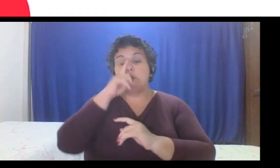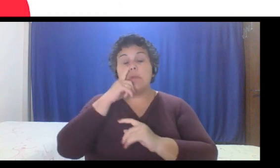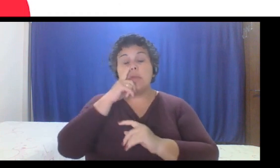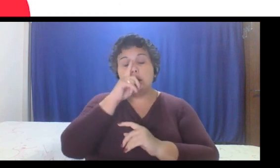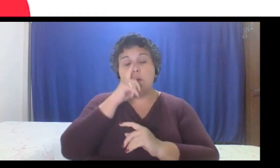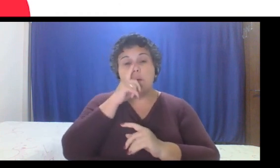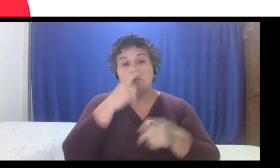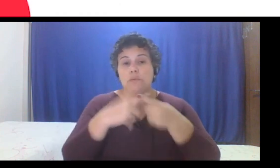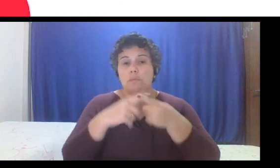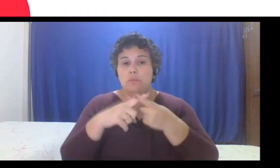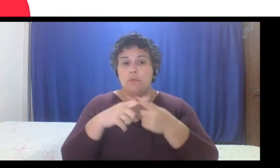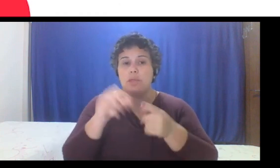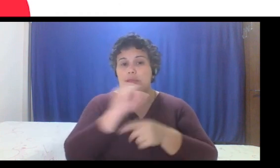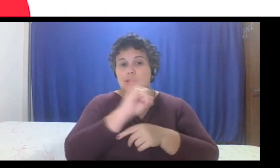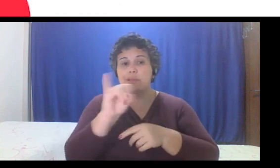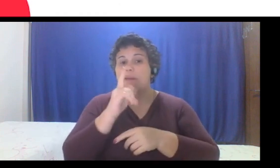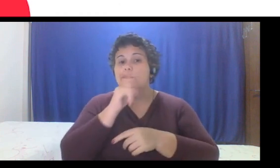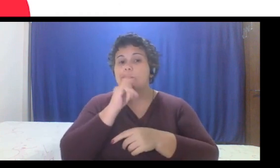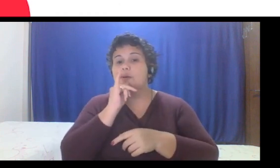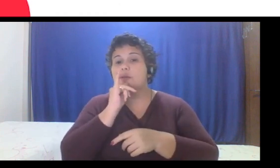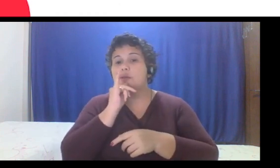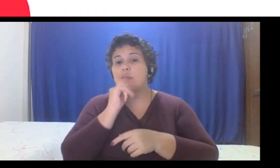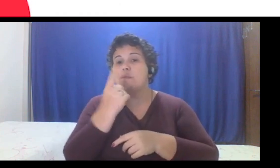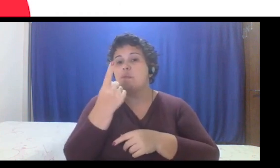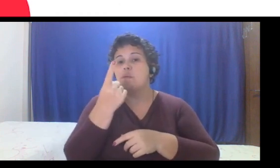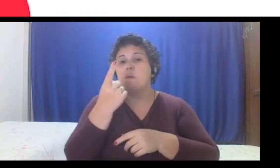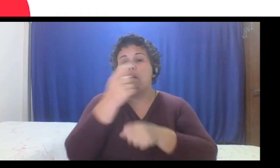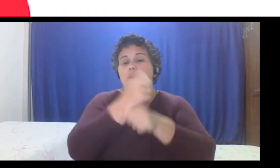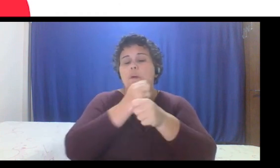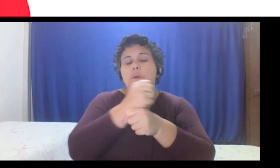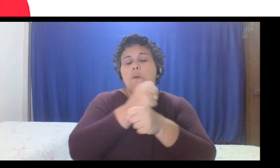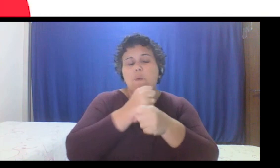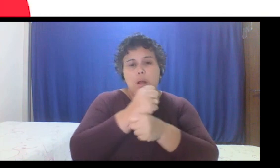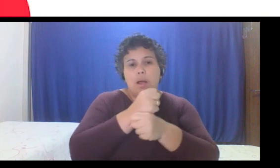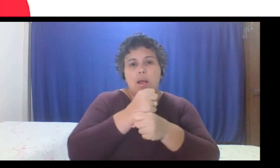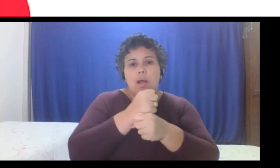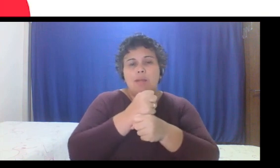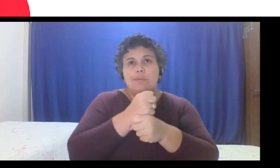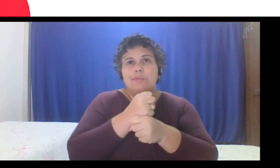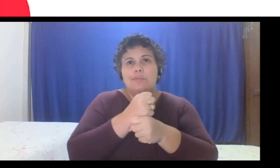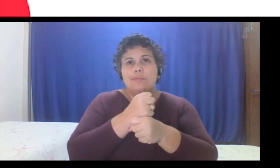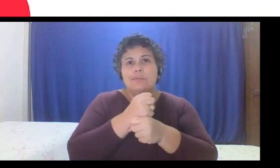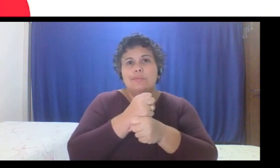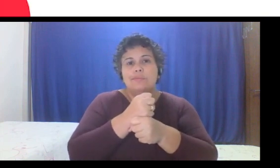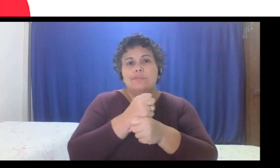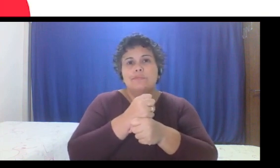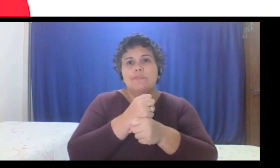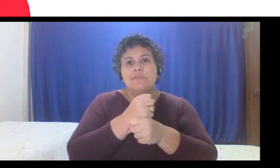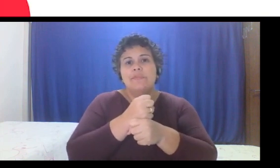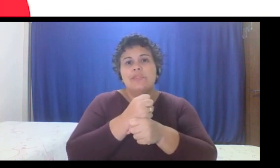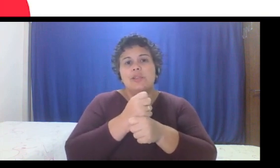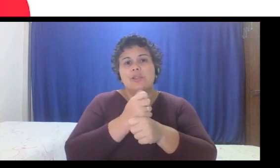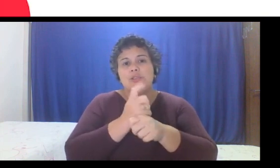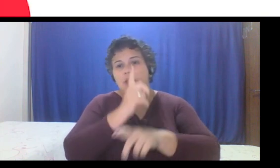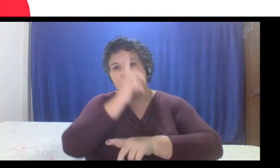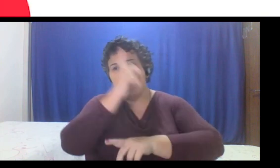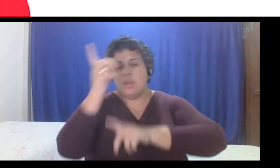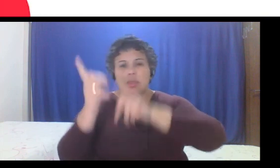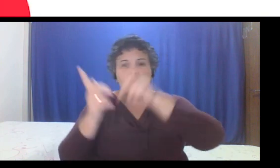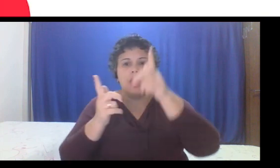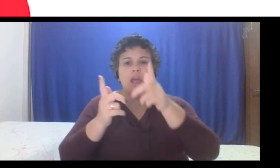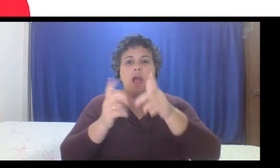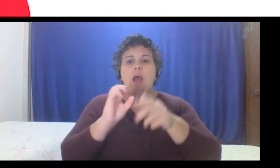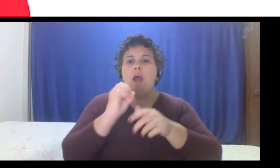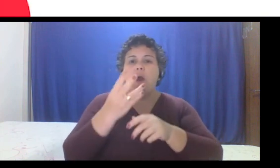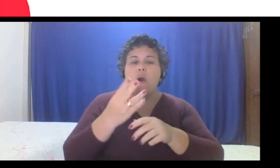eu tiver um ano aí de ideias, assim, de features ou partes de um produto que eu tenho